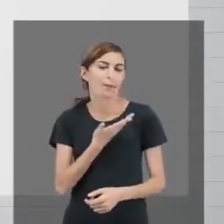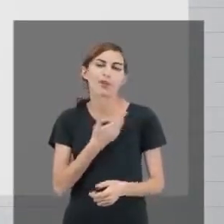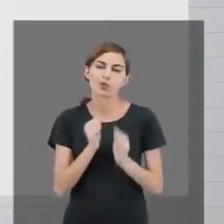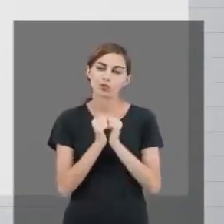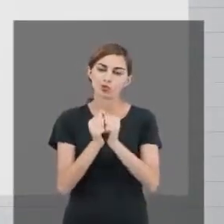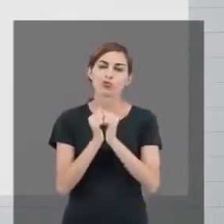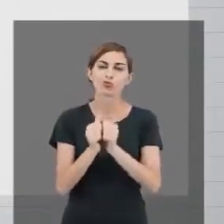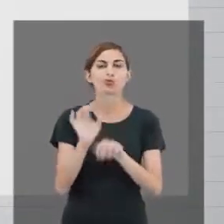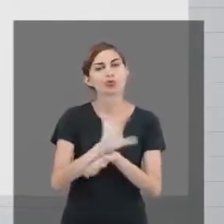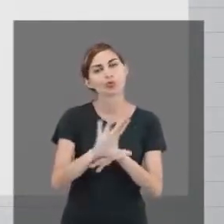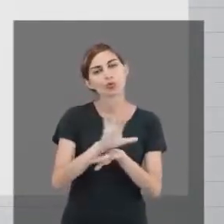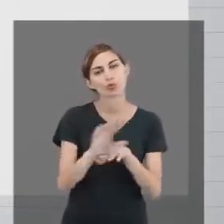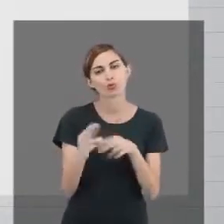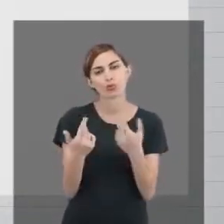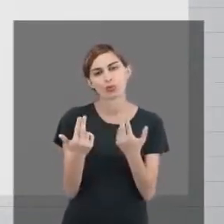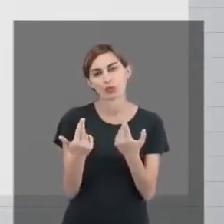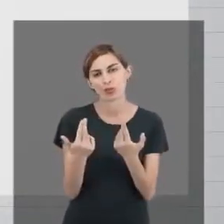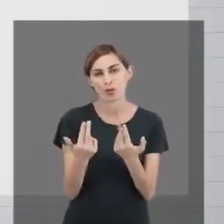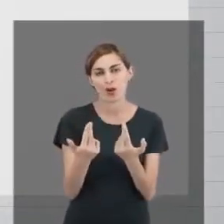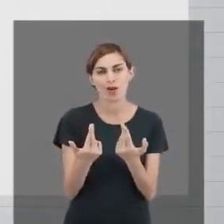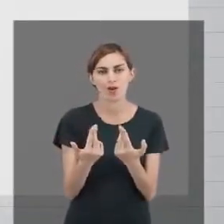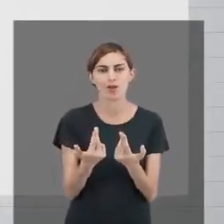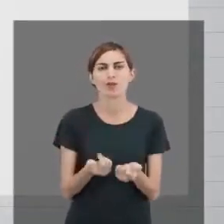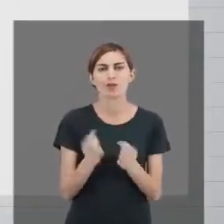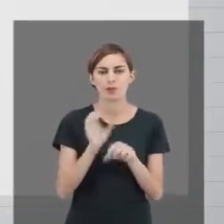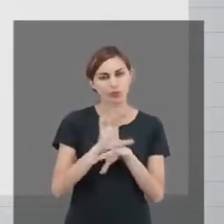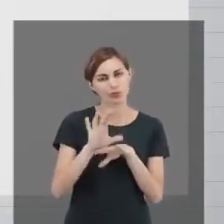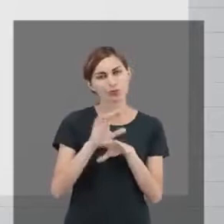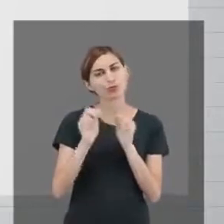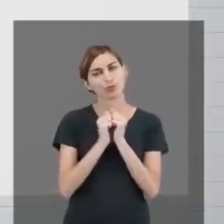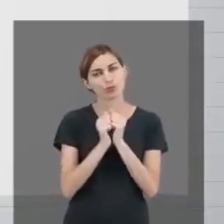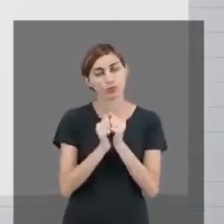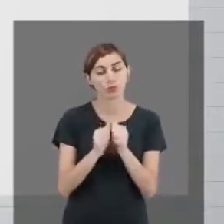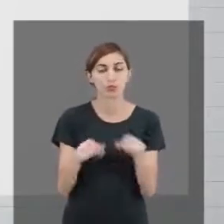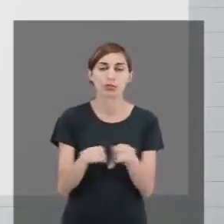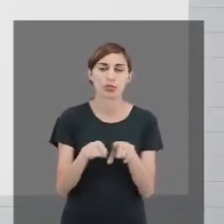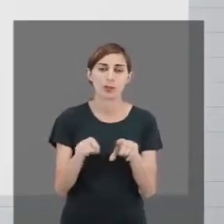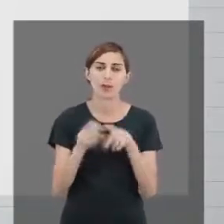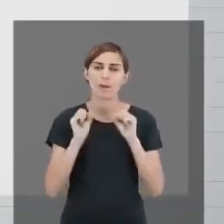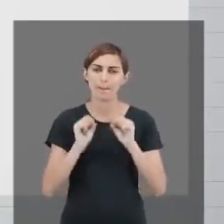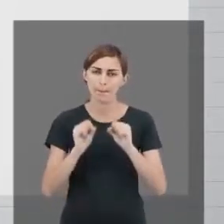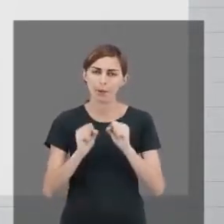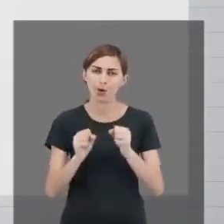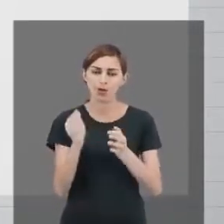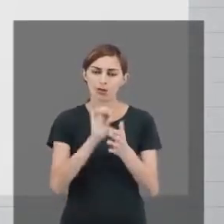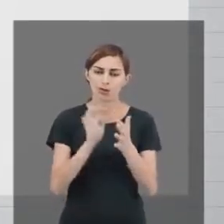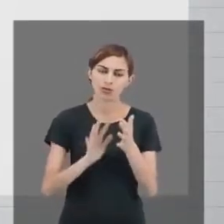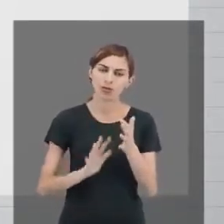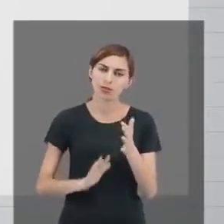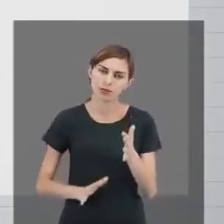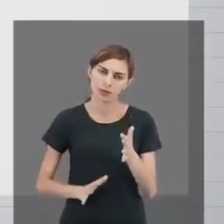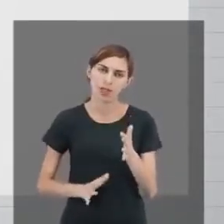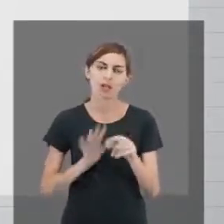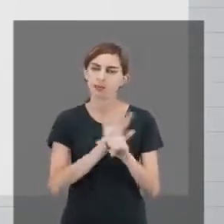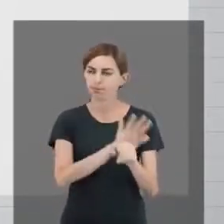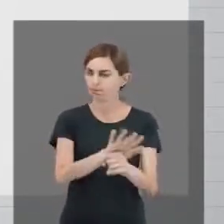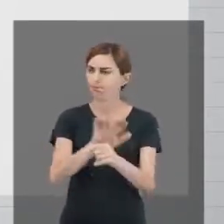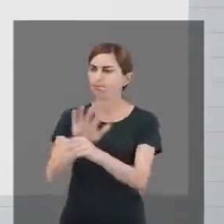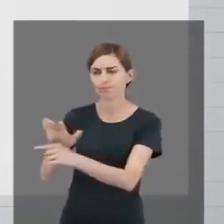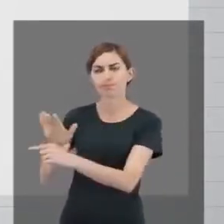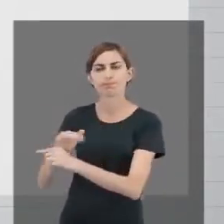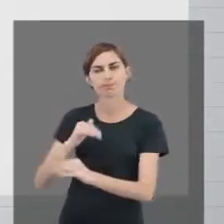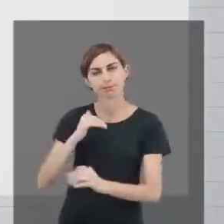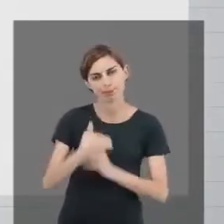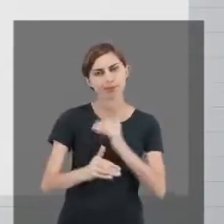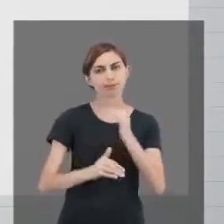que estão cursando com você e pode também, com a atividade, ajudar no